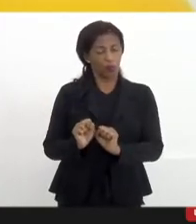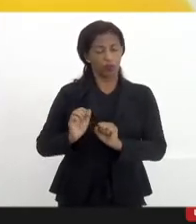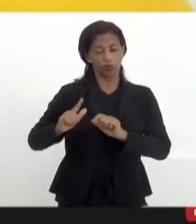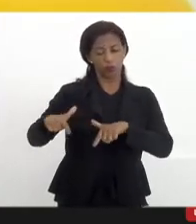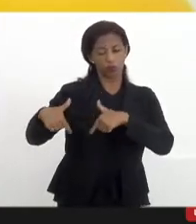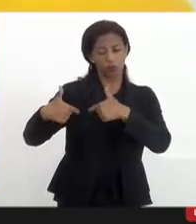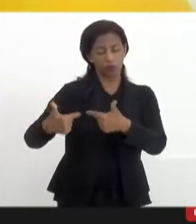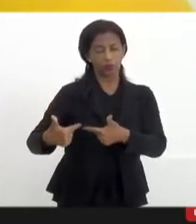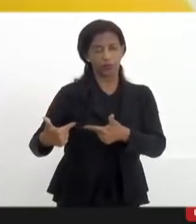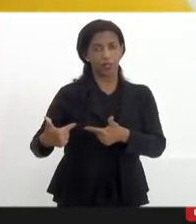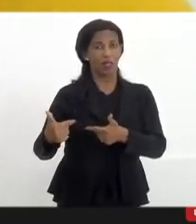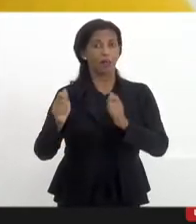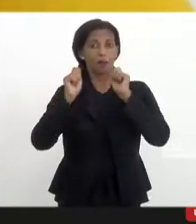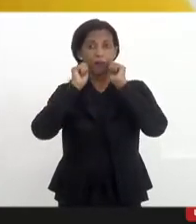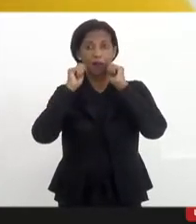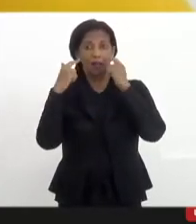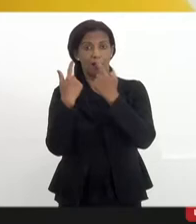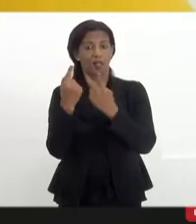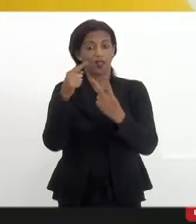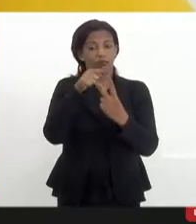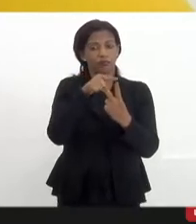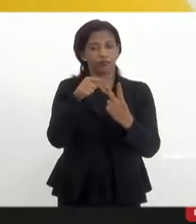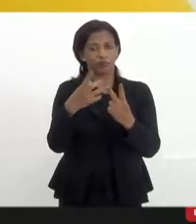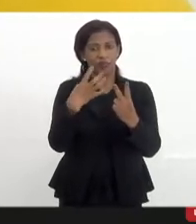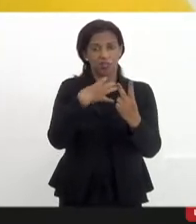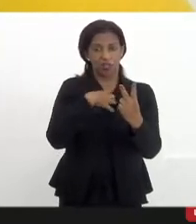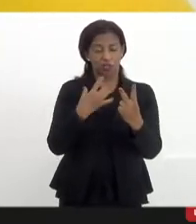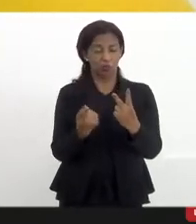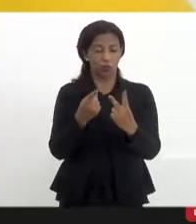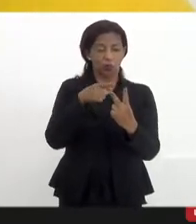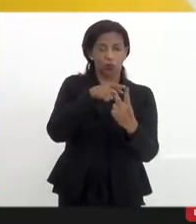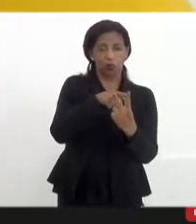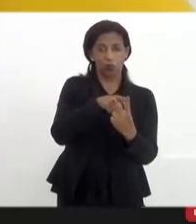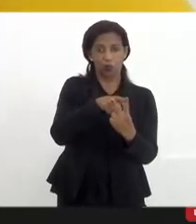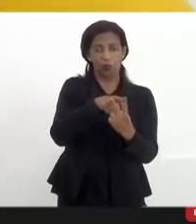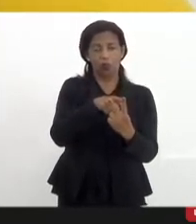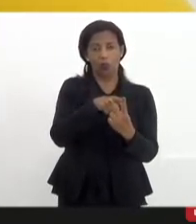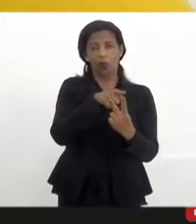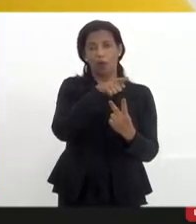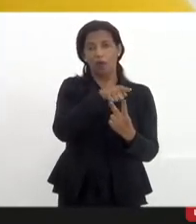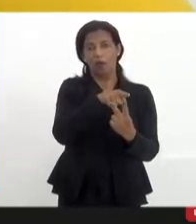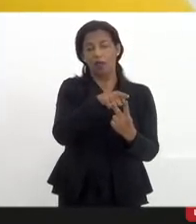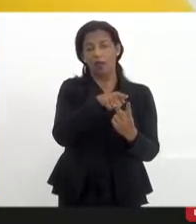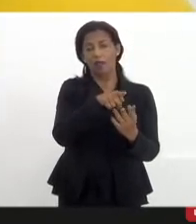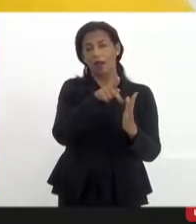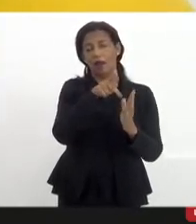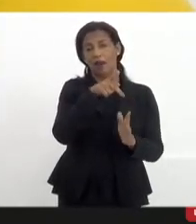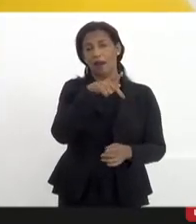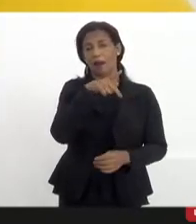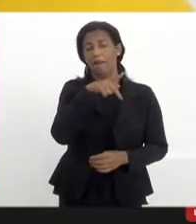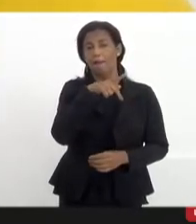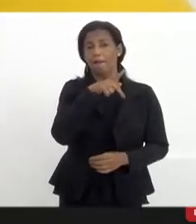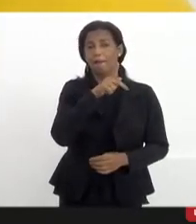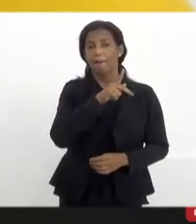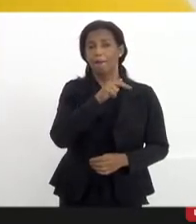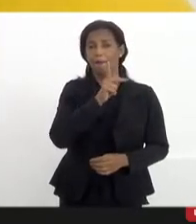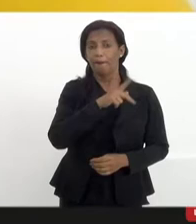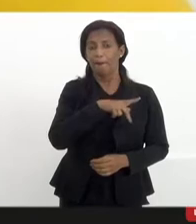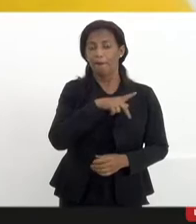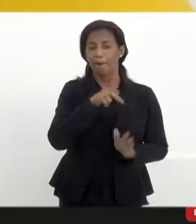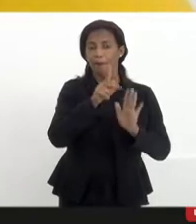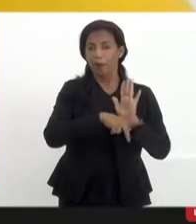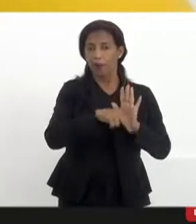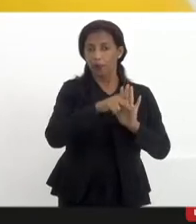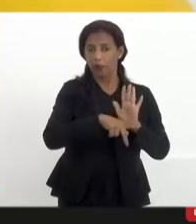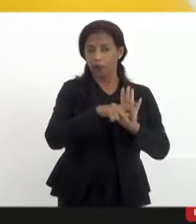por dentro da LERJ em dois sentidos. Num dos sentidos é através da procuradoria, acho que o Aldeca já falou disso, através